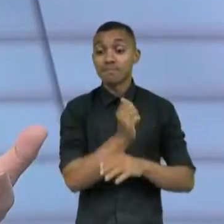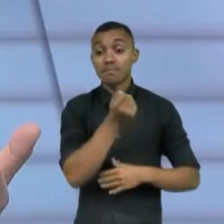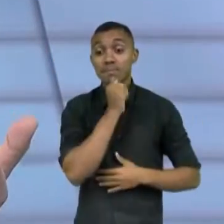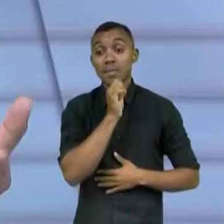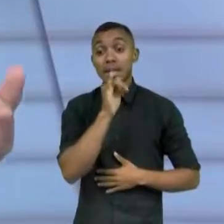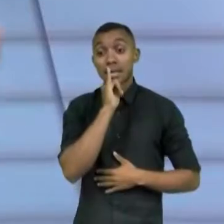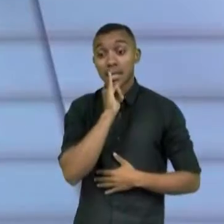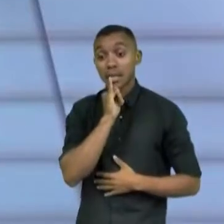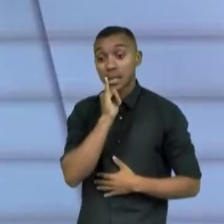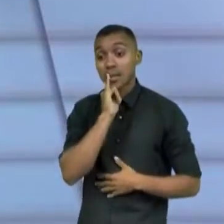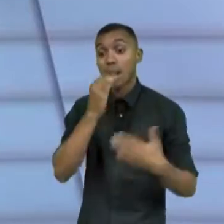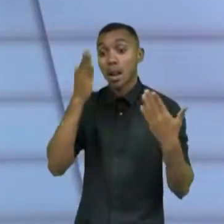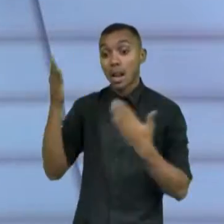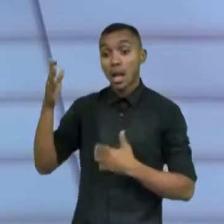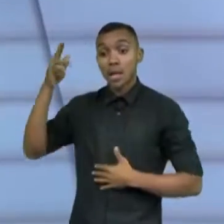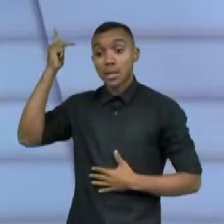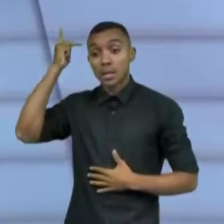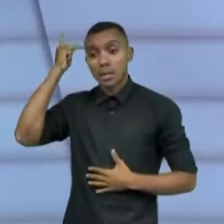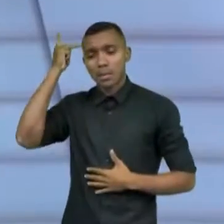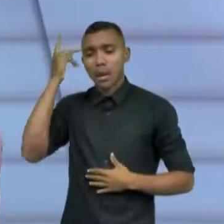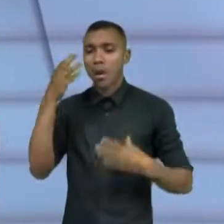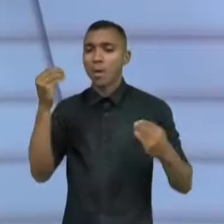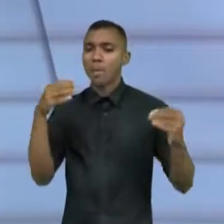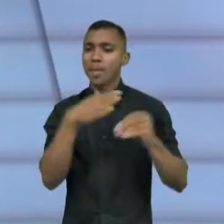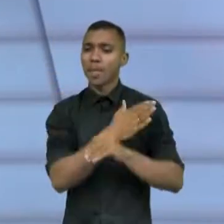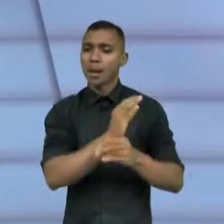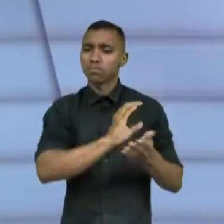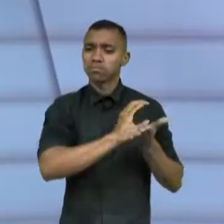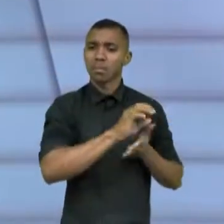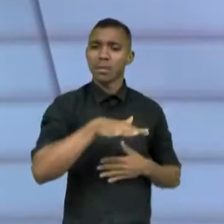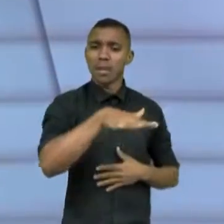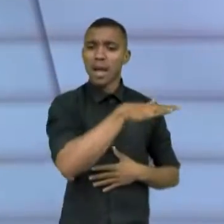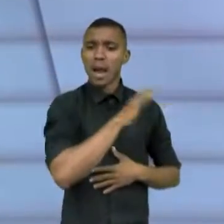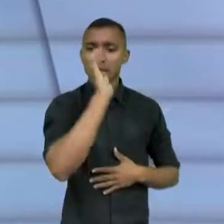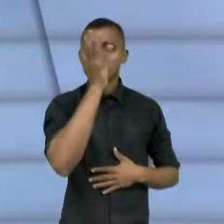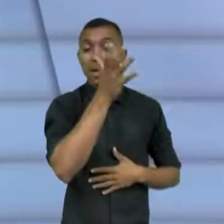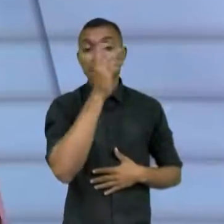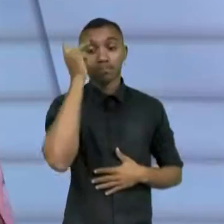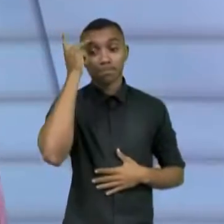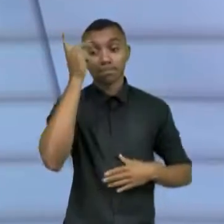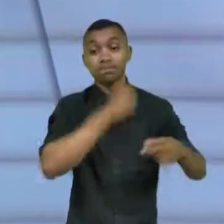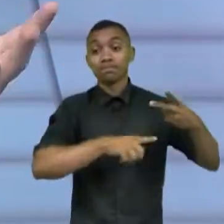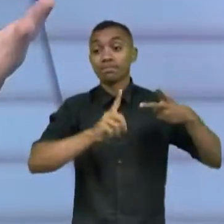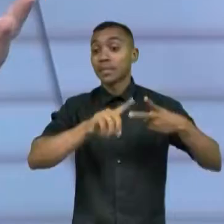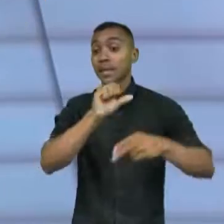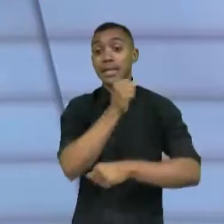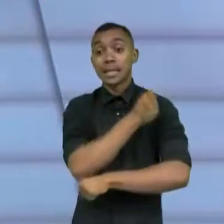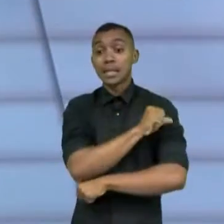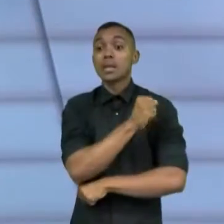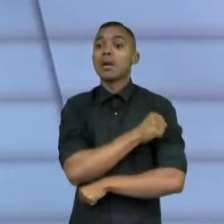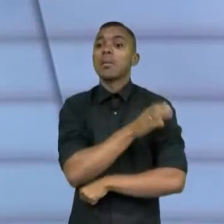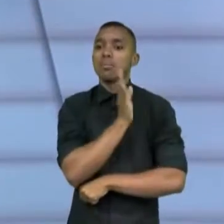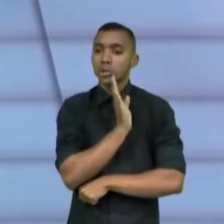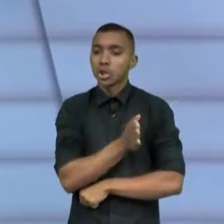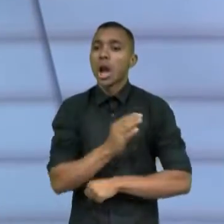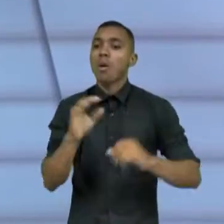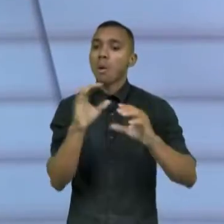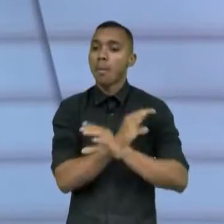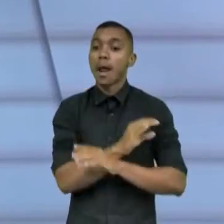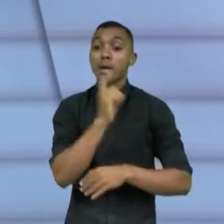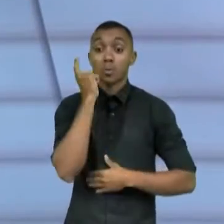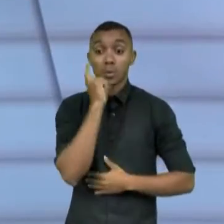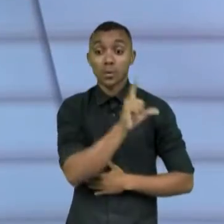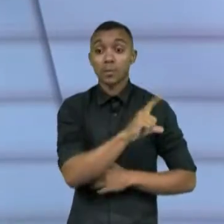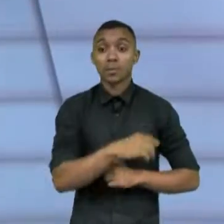caso de São Paulo, por exemplo, já não fazia sentido fazer esse tipo de investimento no ecossistema como São Paulo e Rio, que já estão muito amadurecidos. E